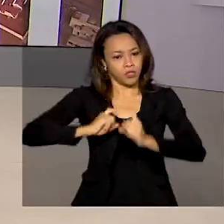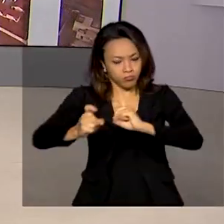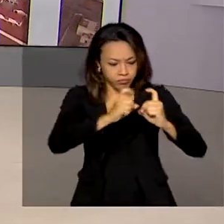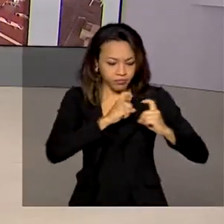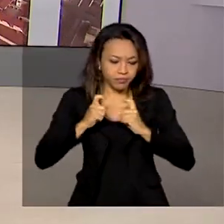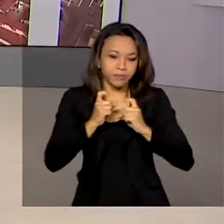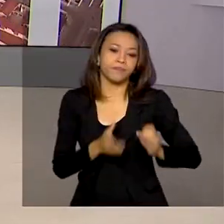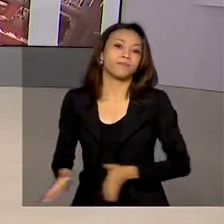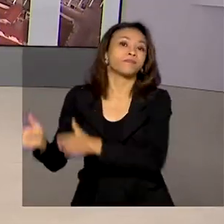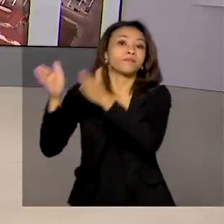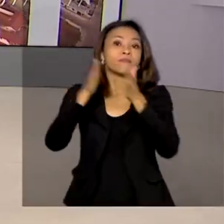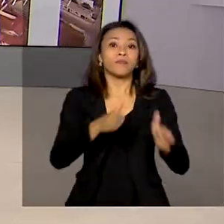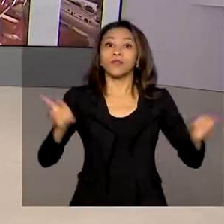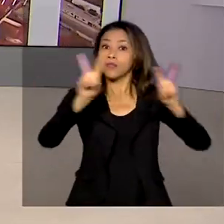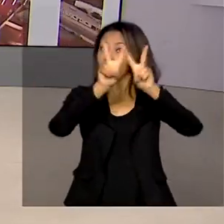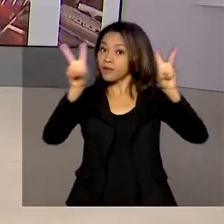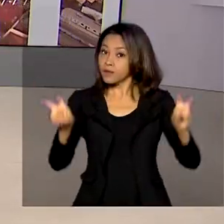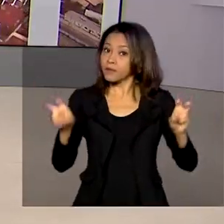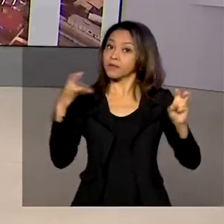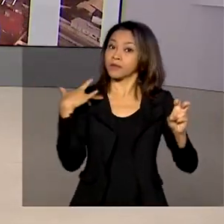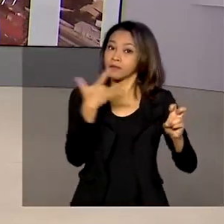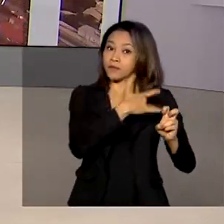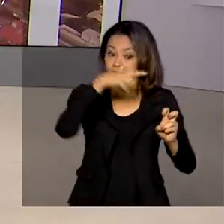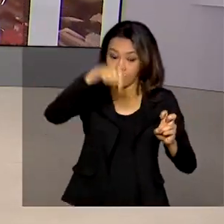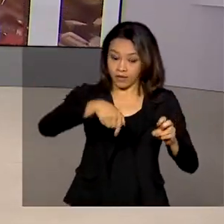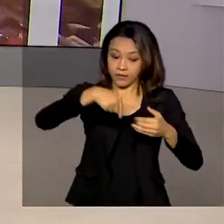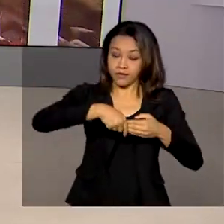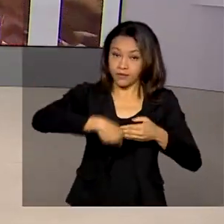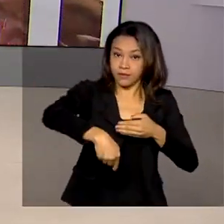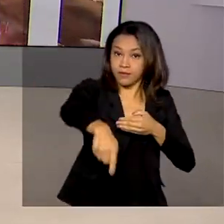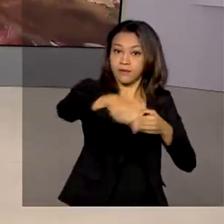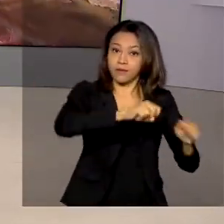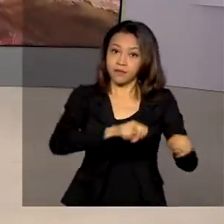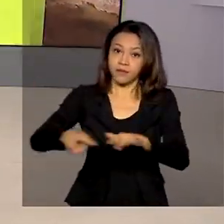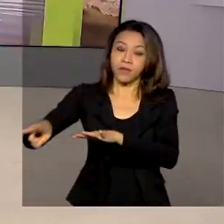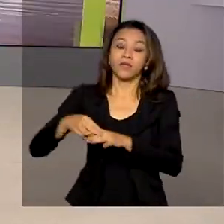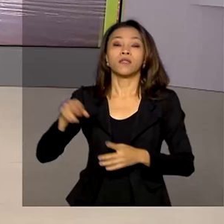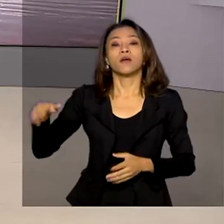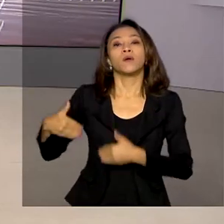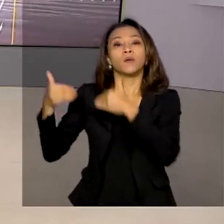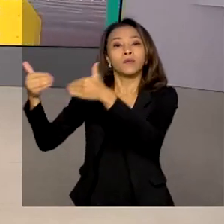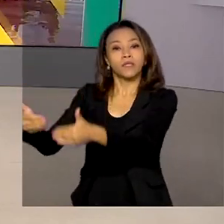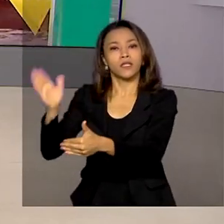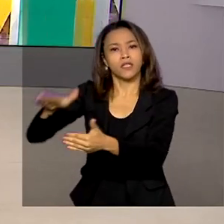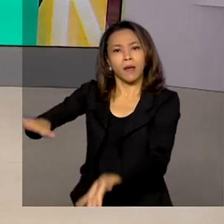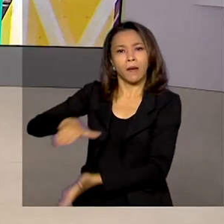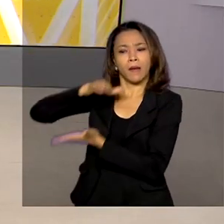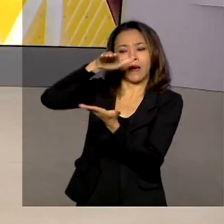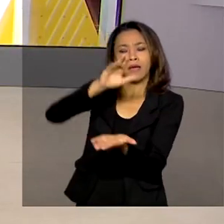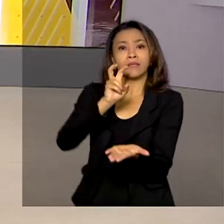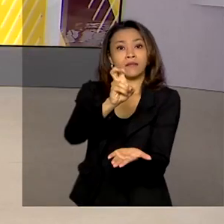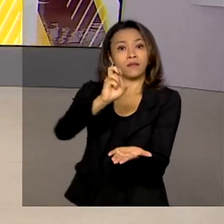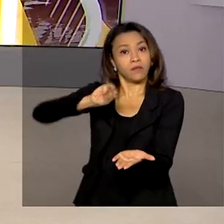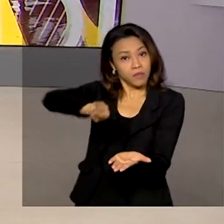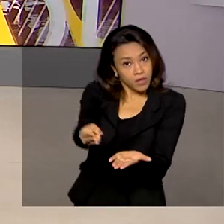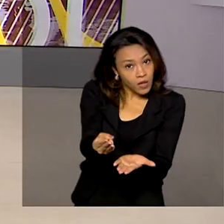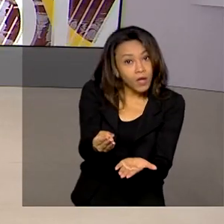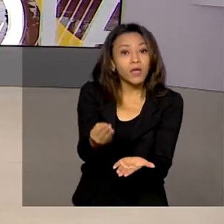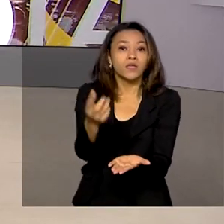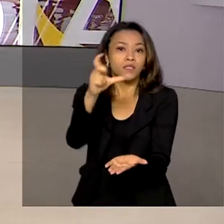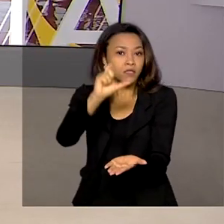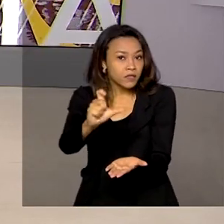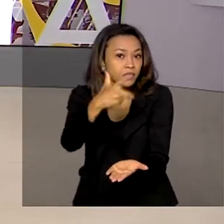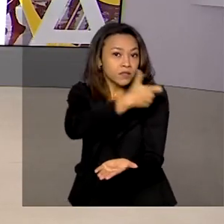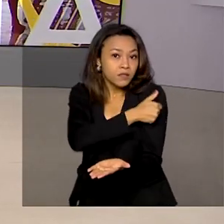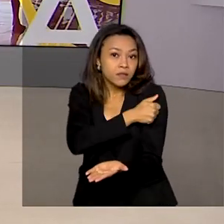Ainda sobre saúde, nesta semana o Ministério da Saúde enviou mais 5 milhões de doses da vacina contra a Covid para todo o país